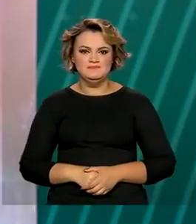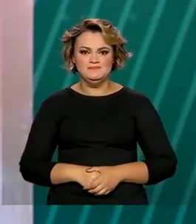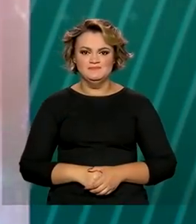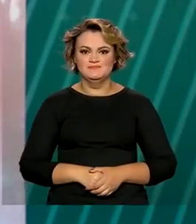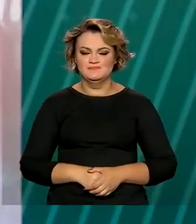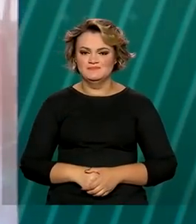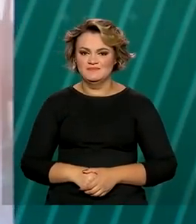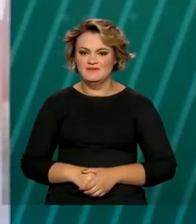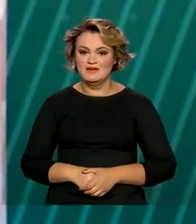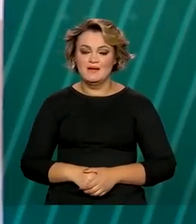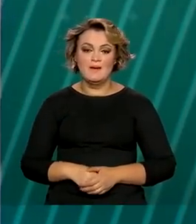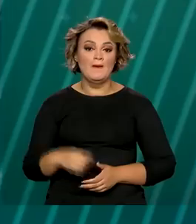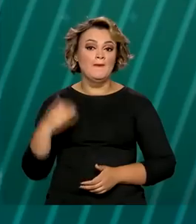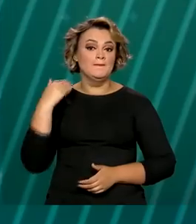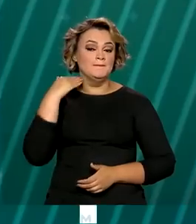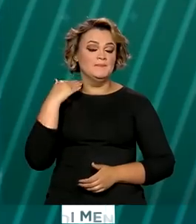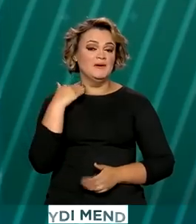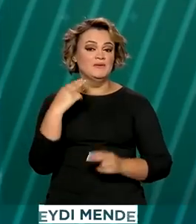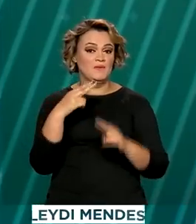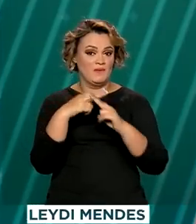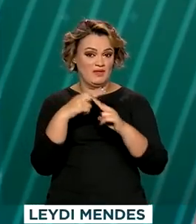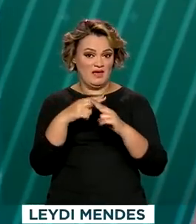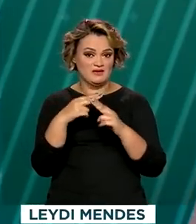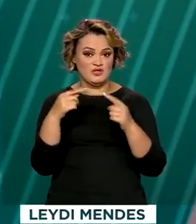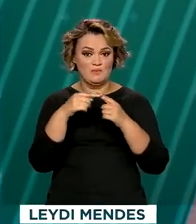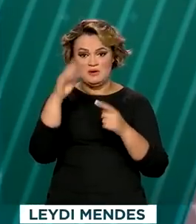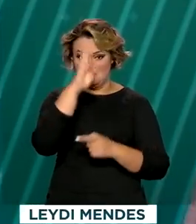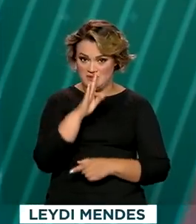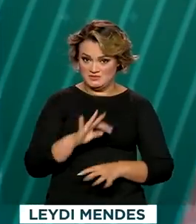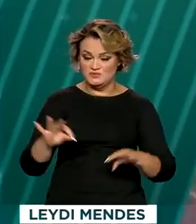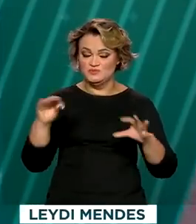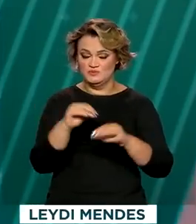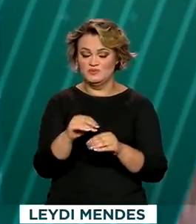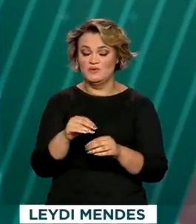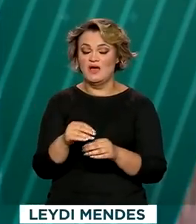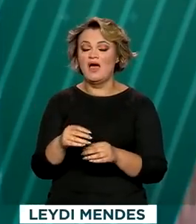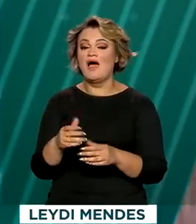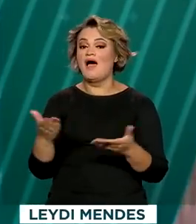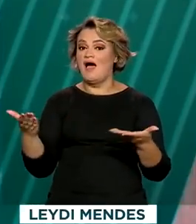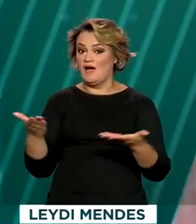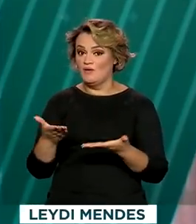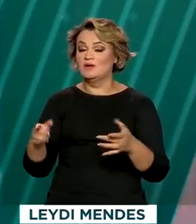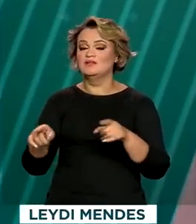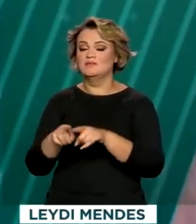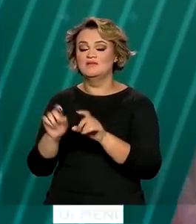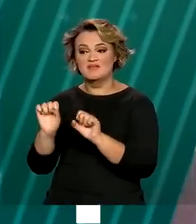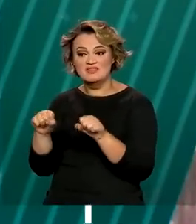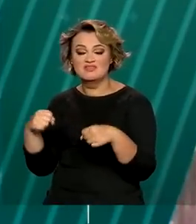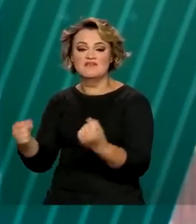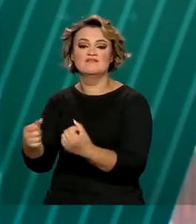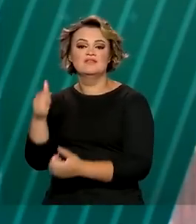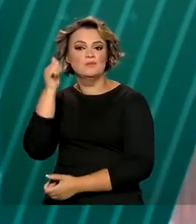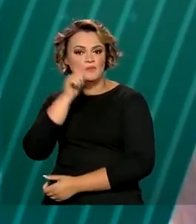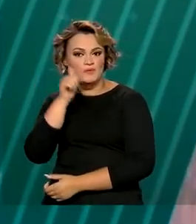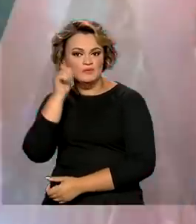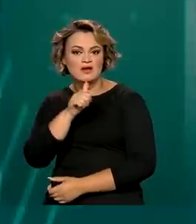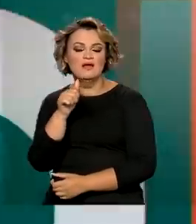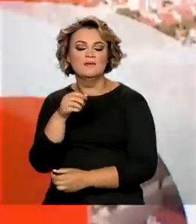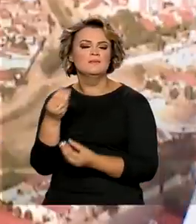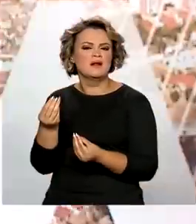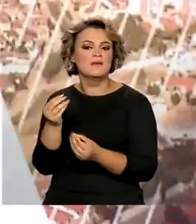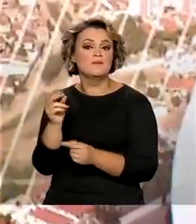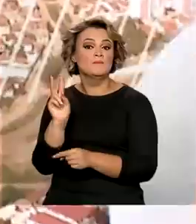Além de ser o banco de todos os brasileiros, a Caixa vai ser a mãe das causas femininas ligadas à